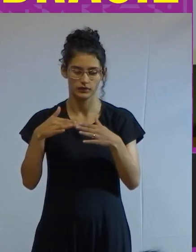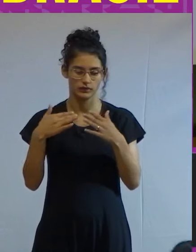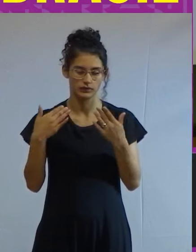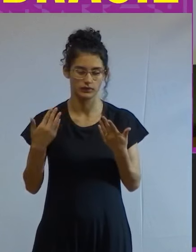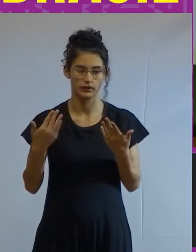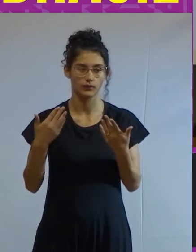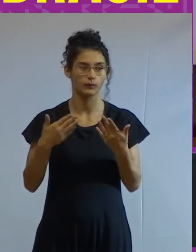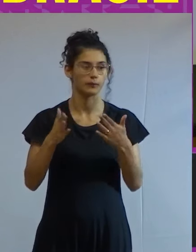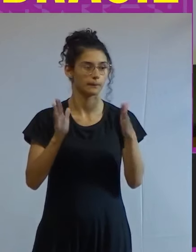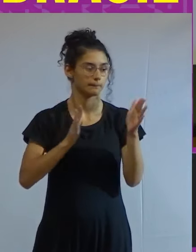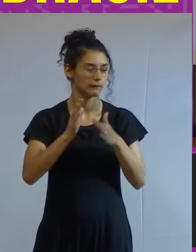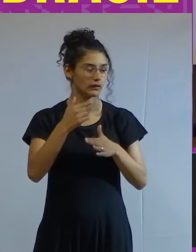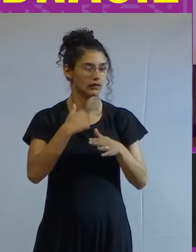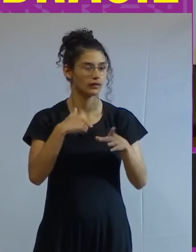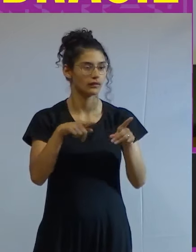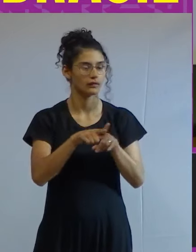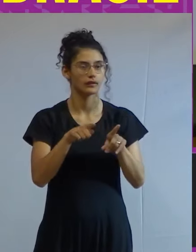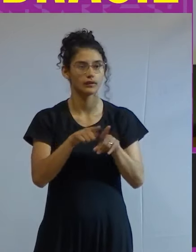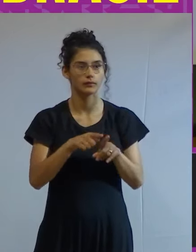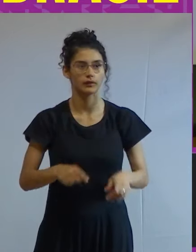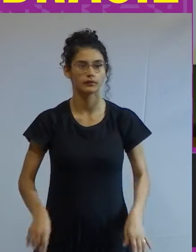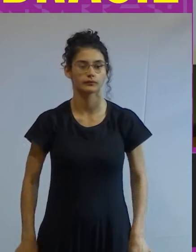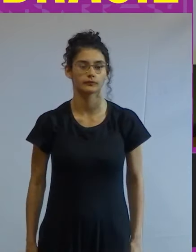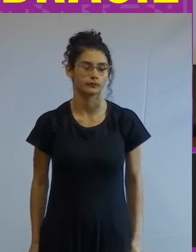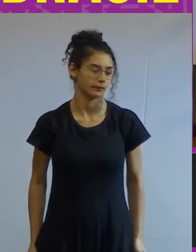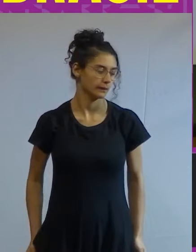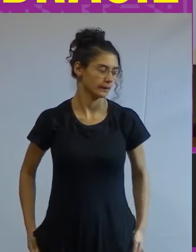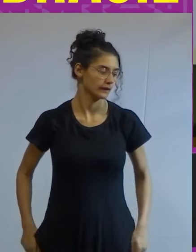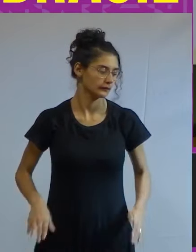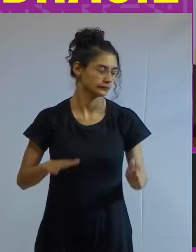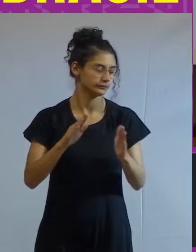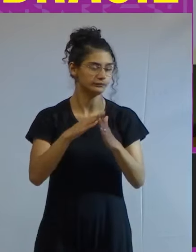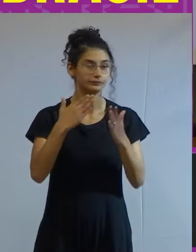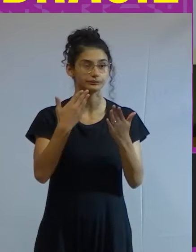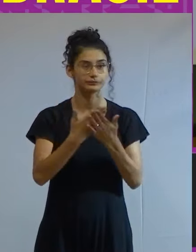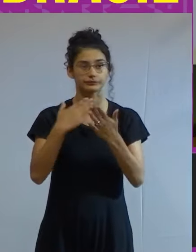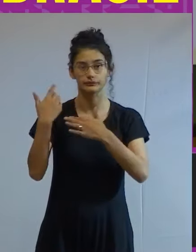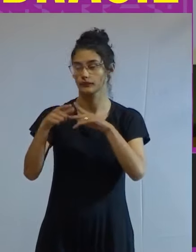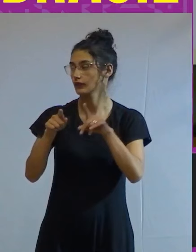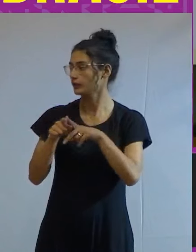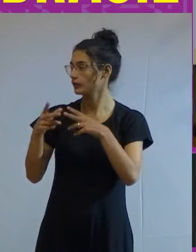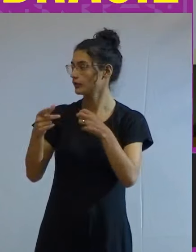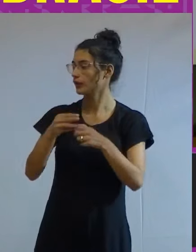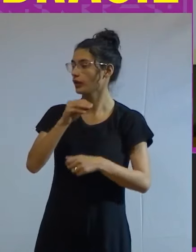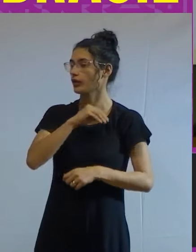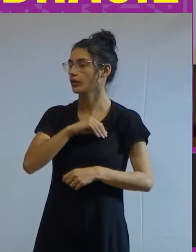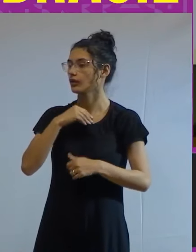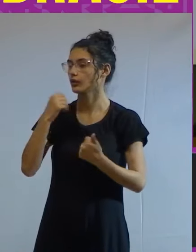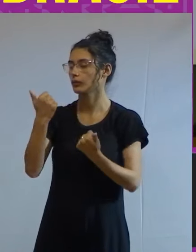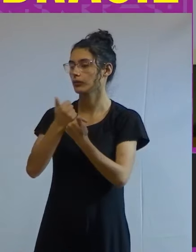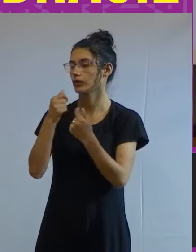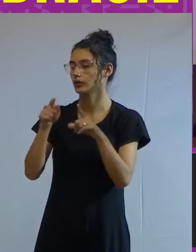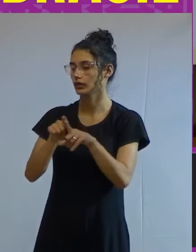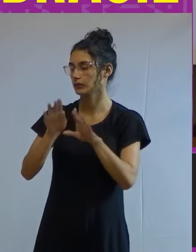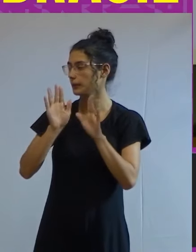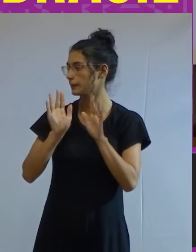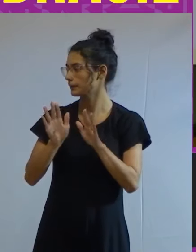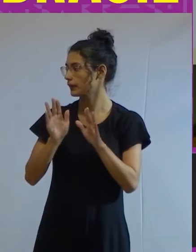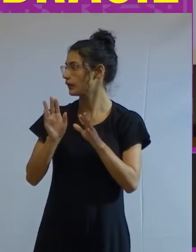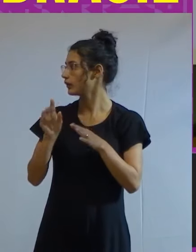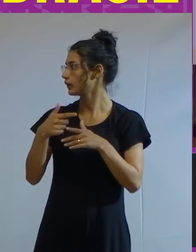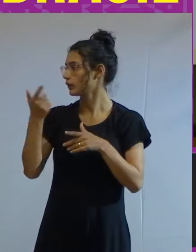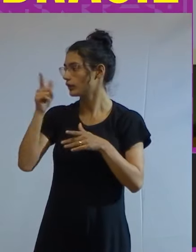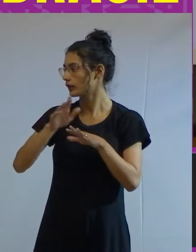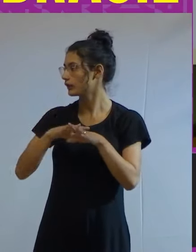época eu era bolsista nessa escola que me dava pelo menos ali um mínimo de suporte só que quando eu